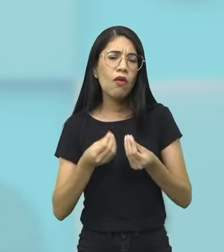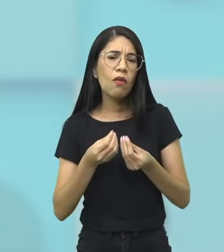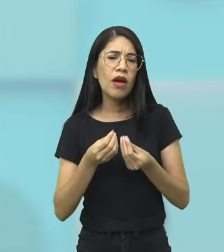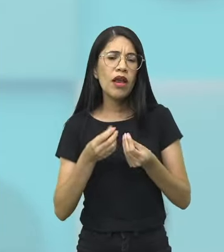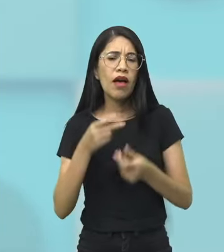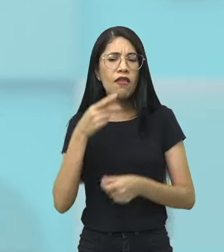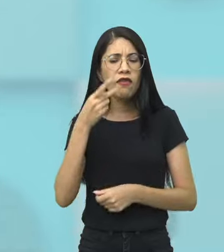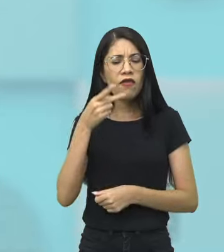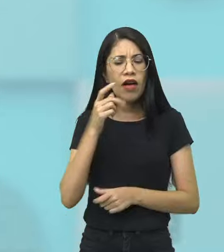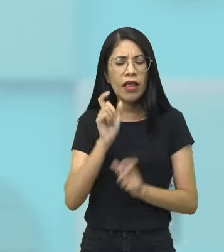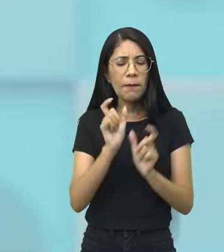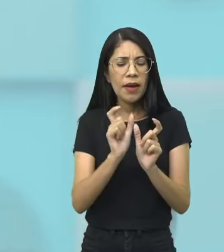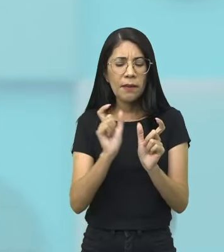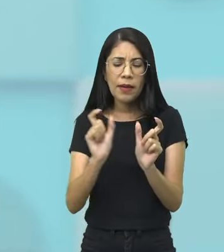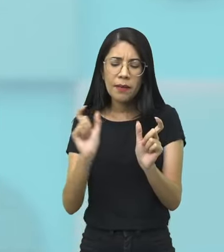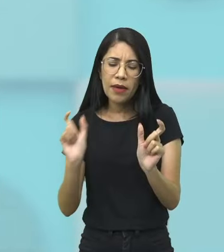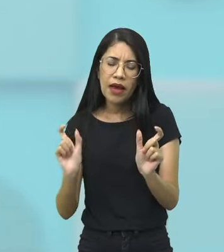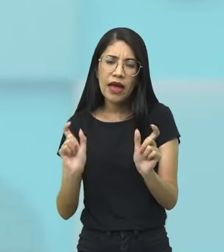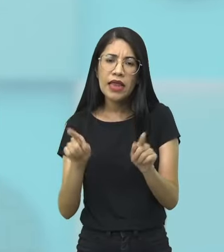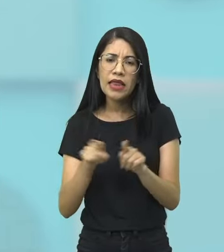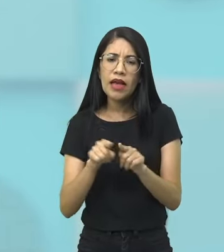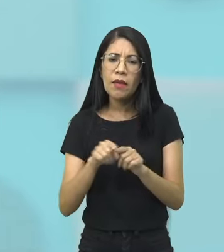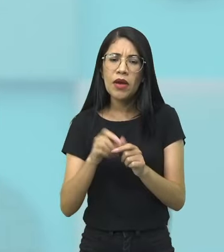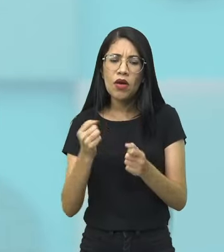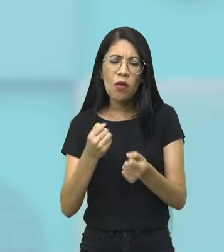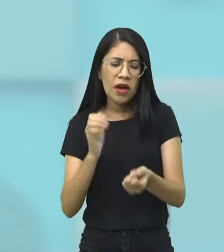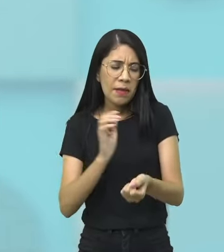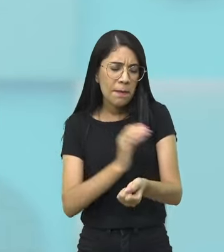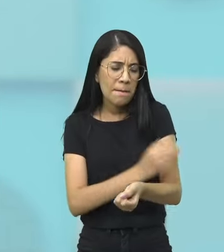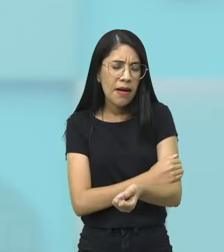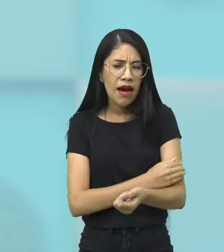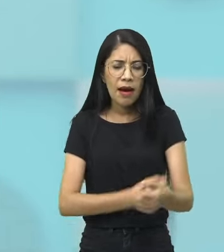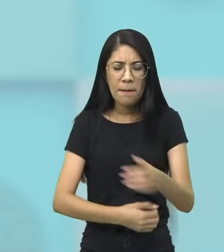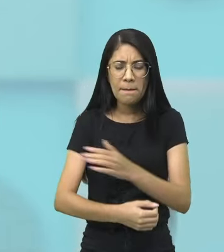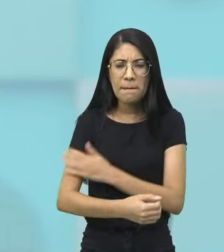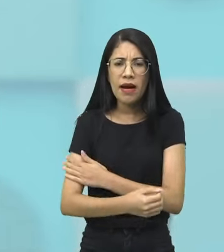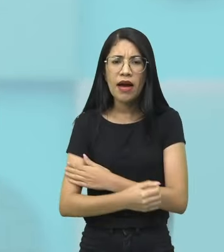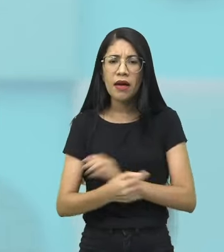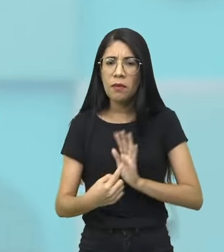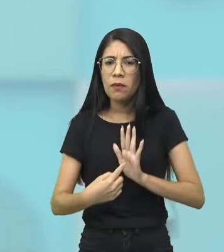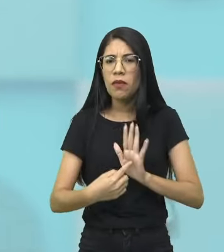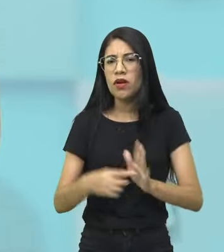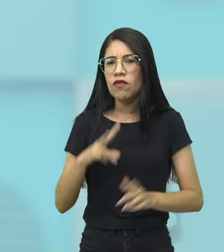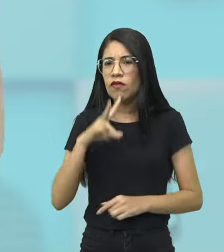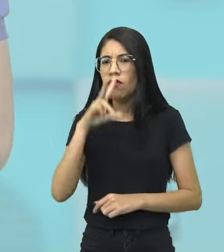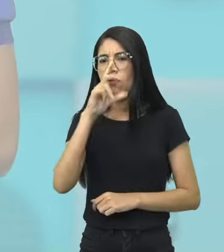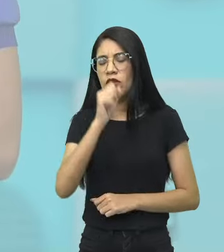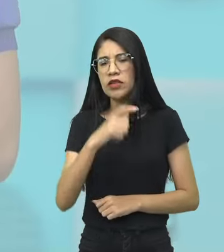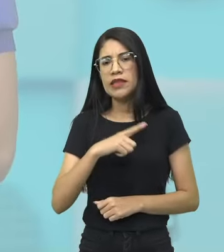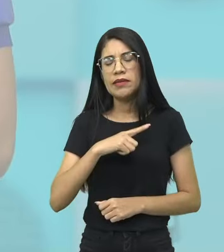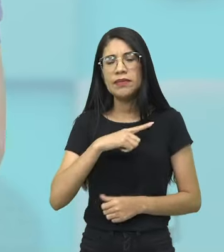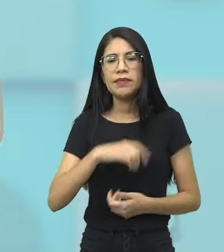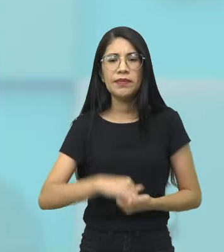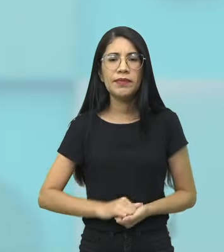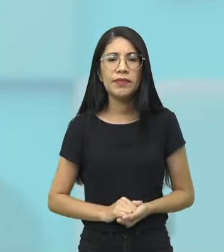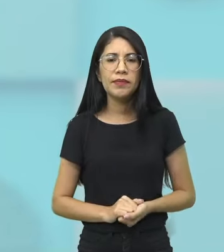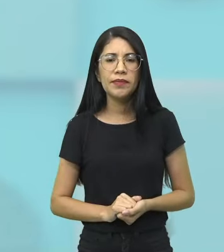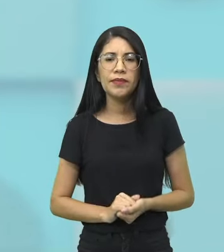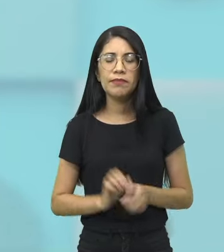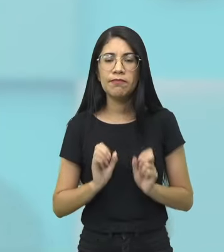pronuncia as palavras, pega a forte, mostrando, né? Ali a força desse guerreiro, certo?